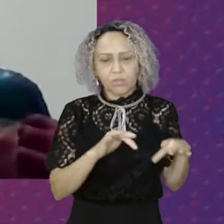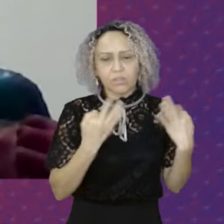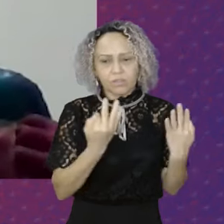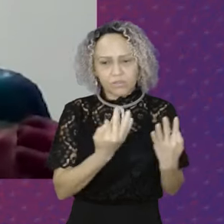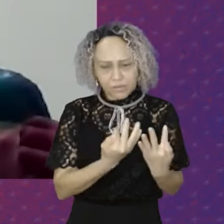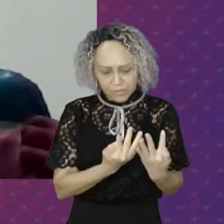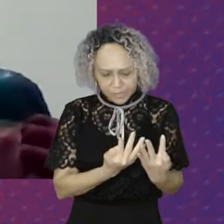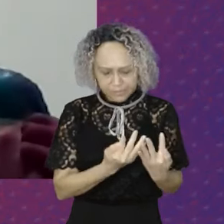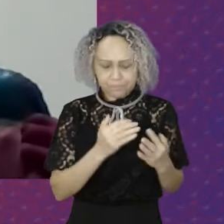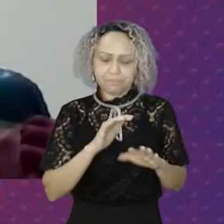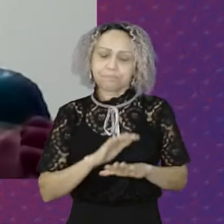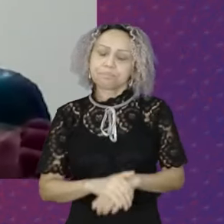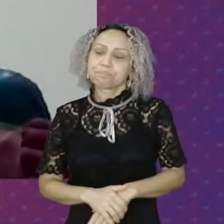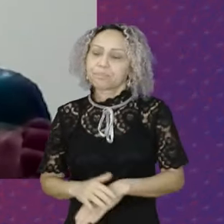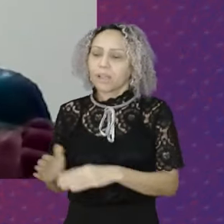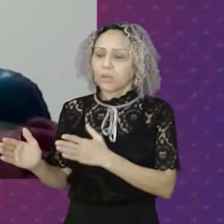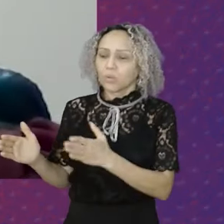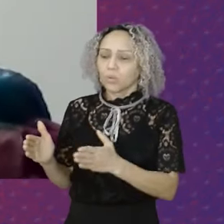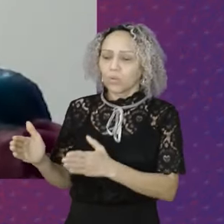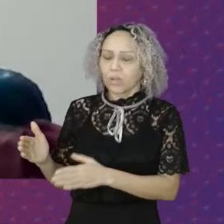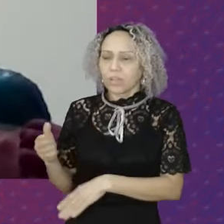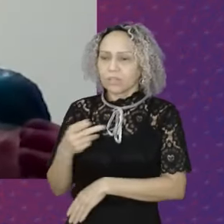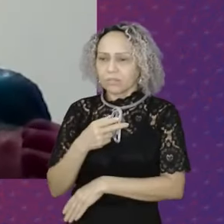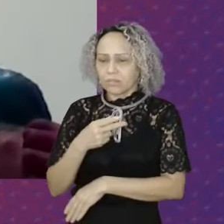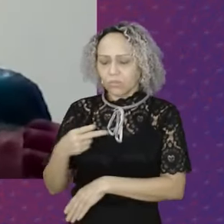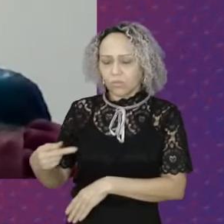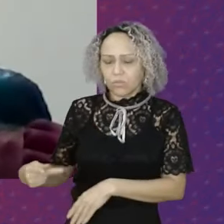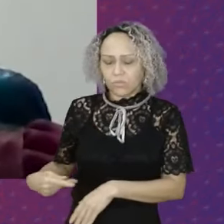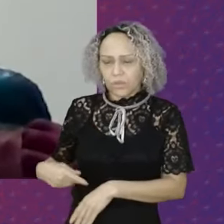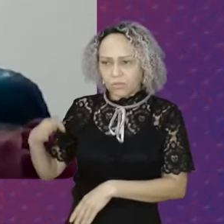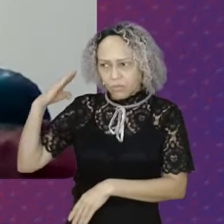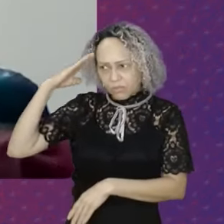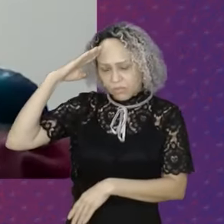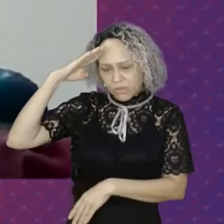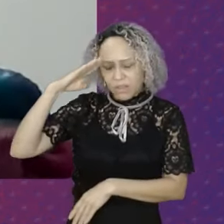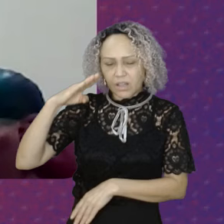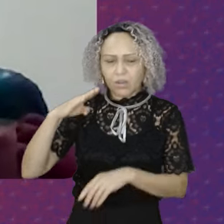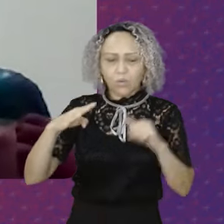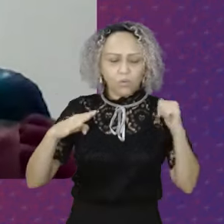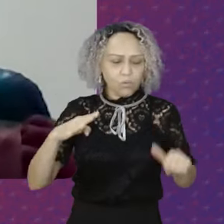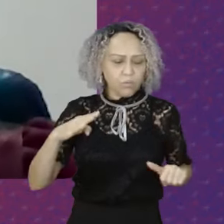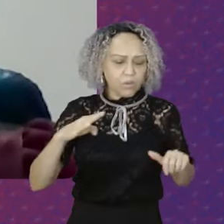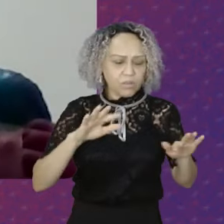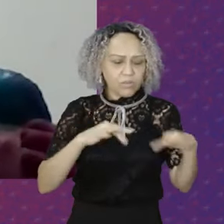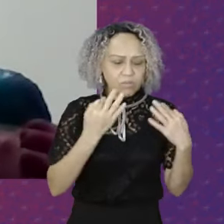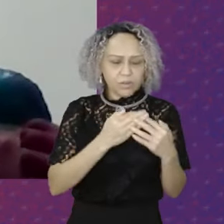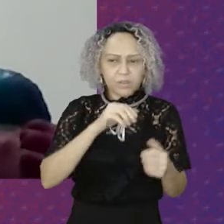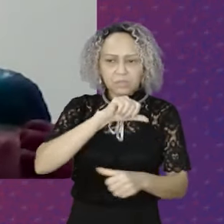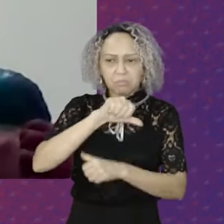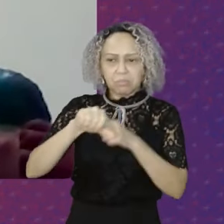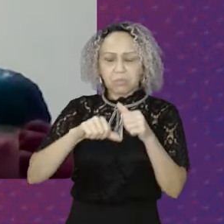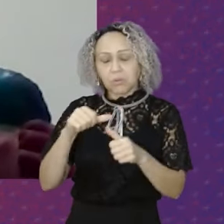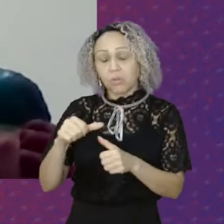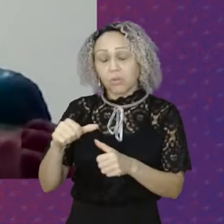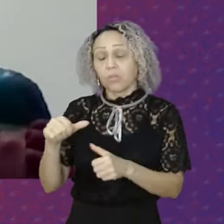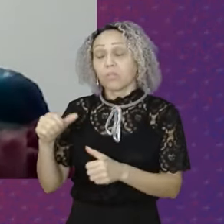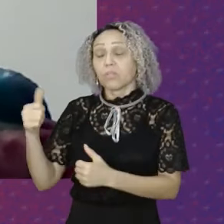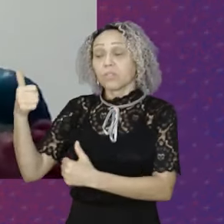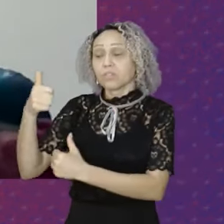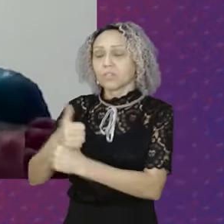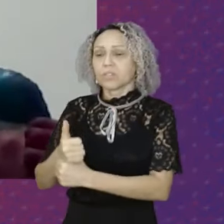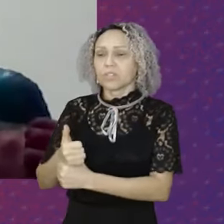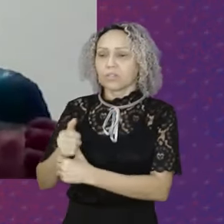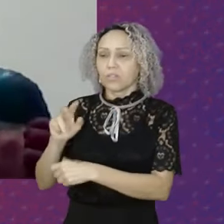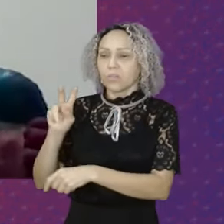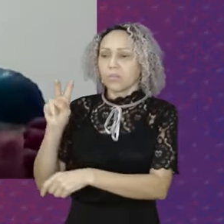Jair Bolsonaro Nós tivemos Uma mudança Do programa Bolsa Família Que foi substituído Pelo Auxílio Brasil E